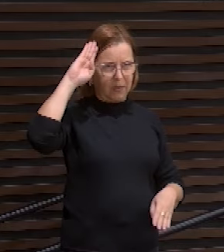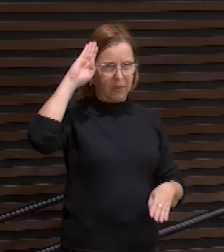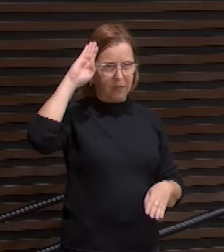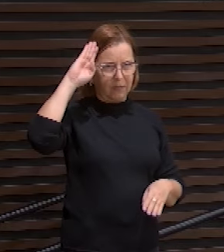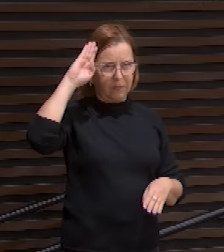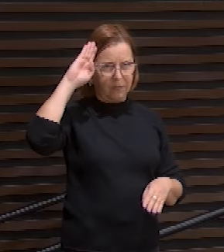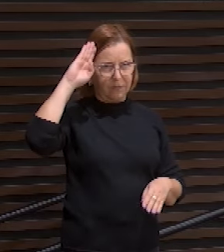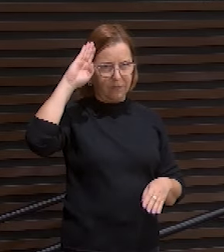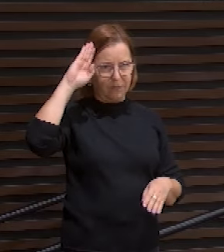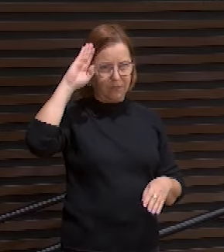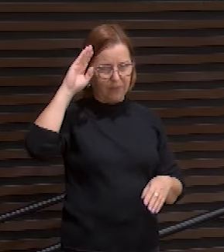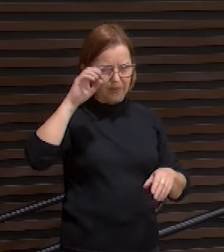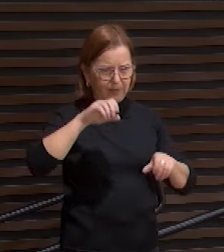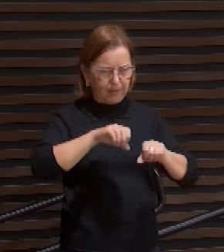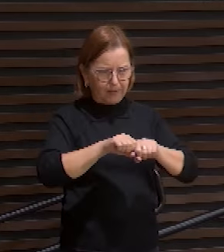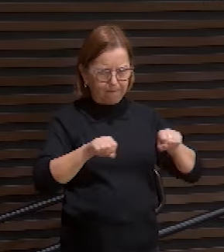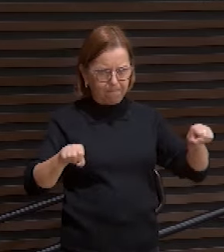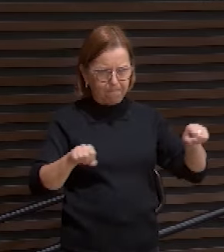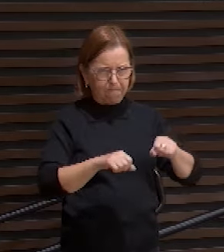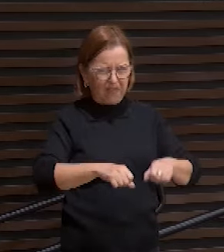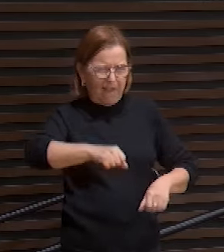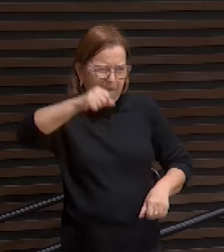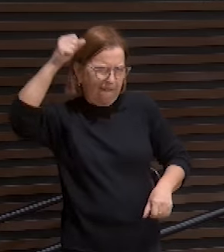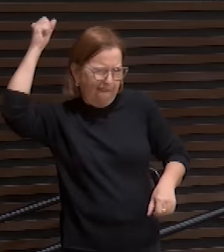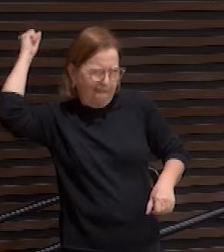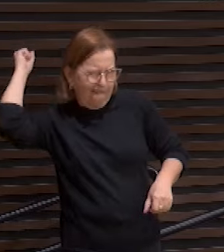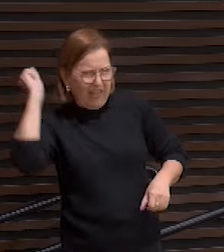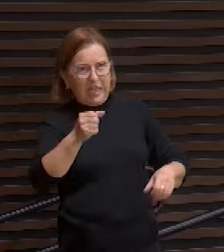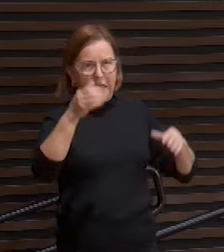pegaram um caniço de maneira e davam-lhe na cabeça